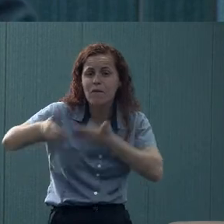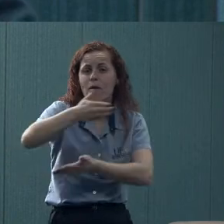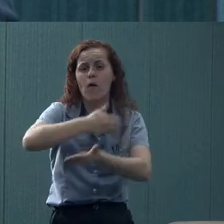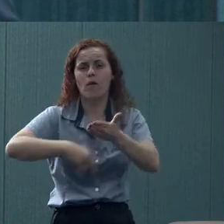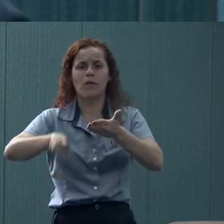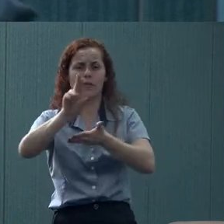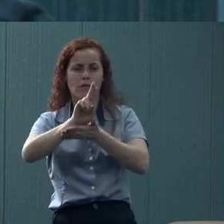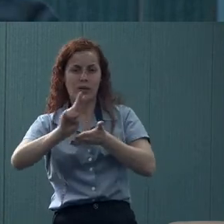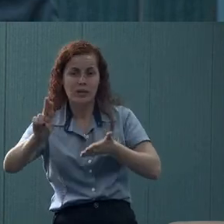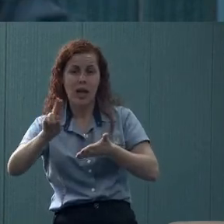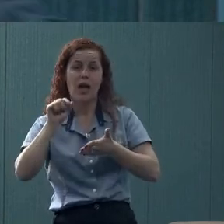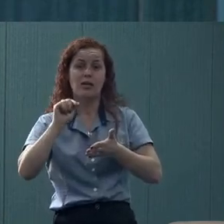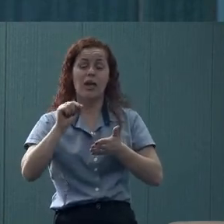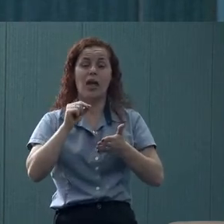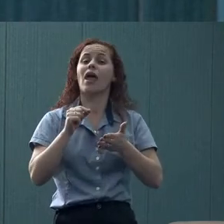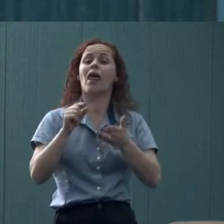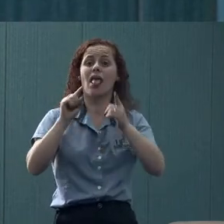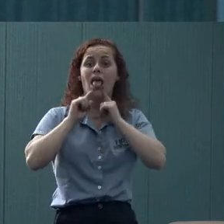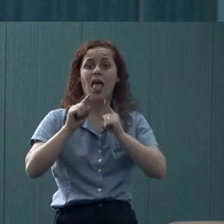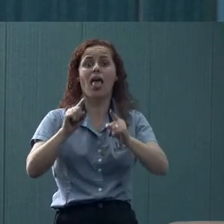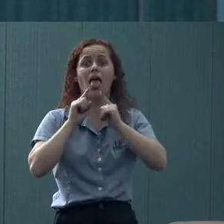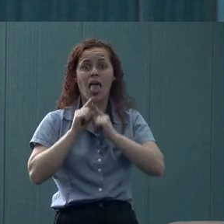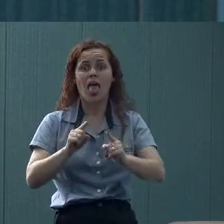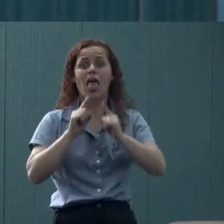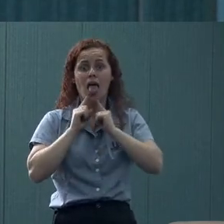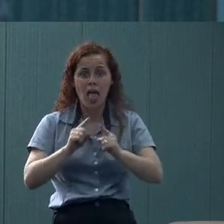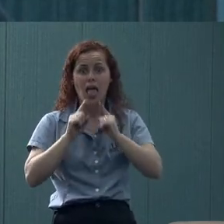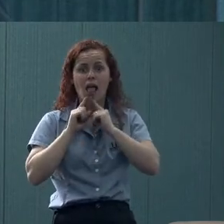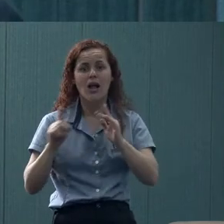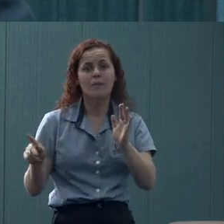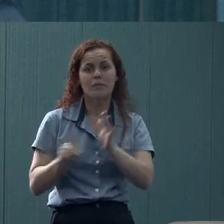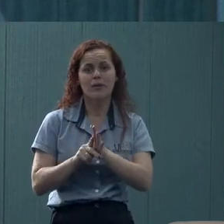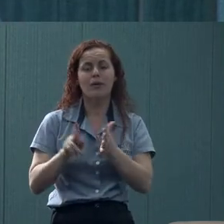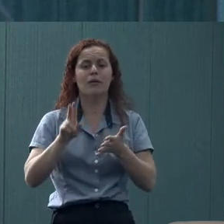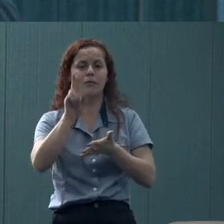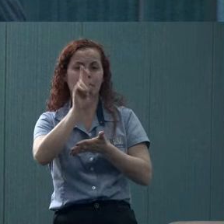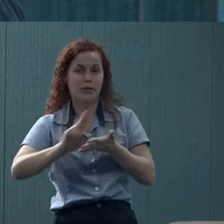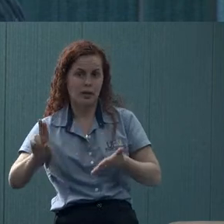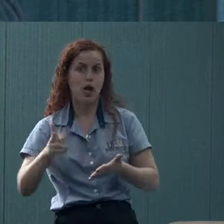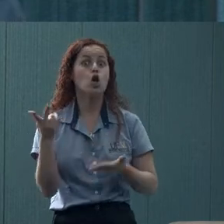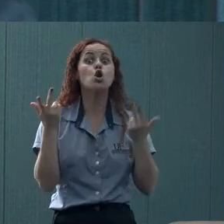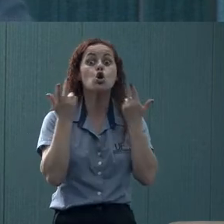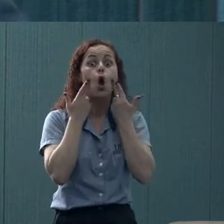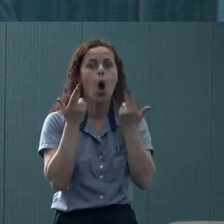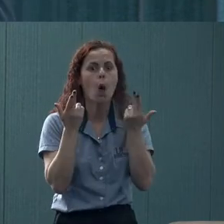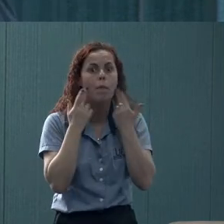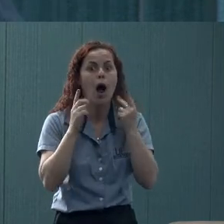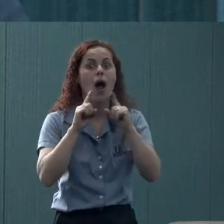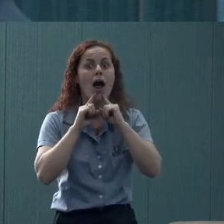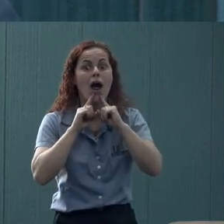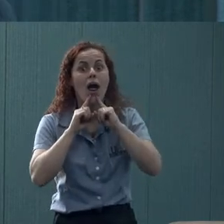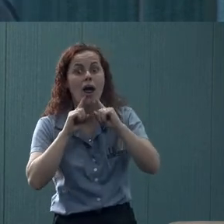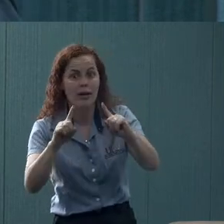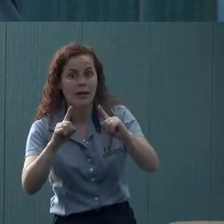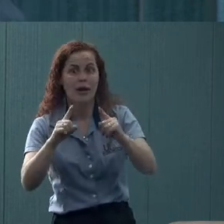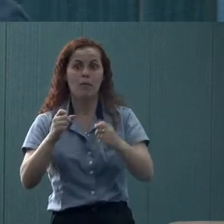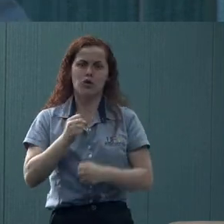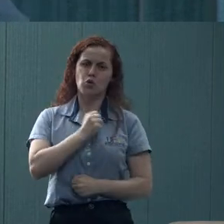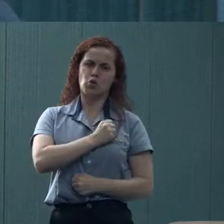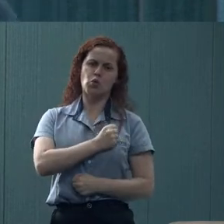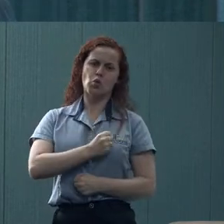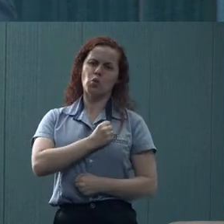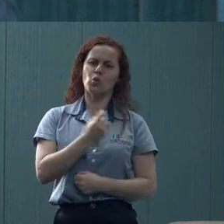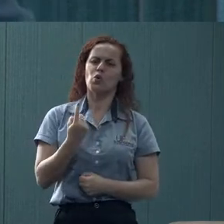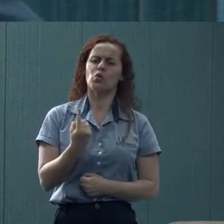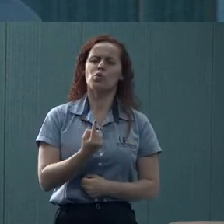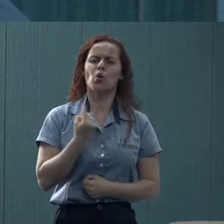pessoa tem queixas que voltam depois para a universidade. Então, por exemplo, uma queixa muito comum lá diz respeito à questão da solidão. As